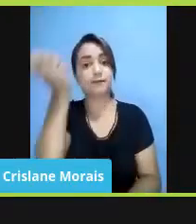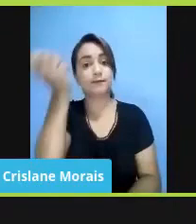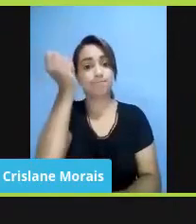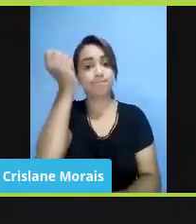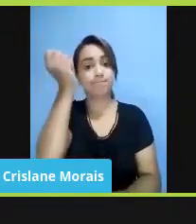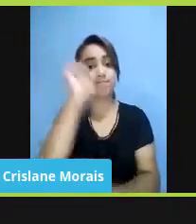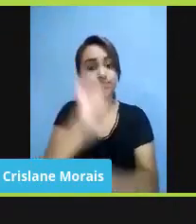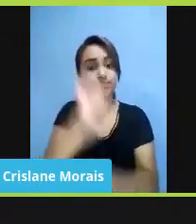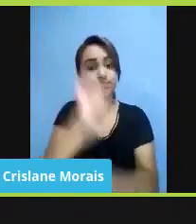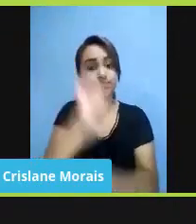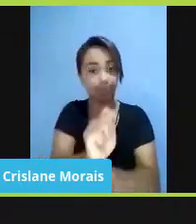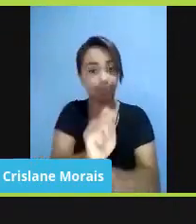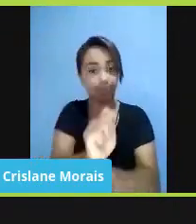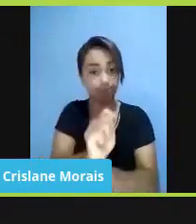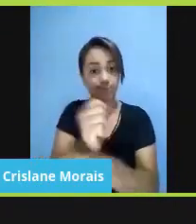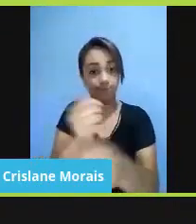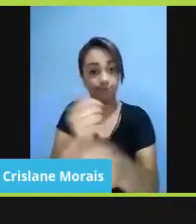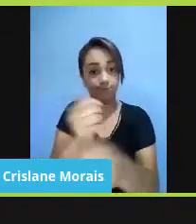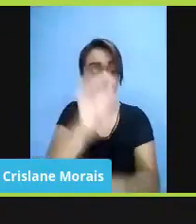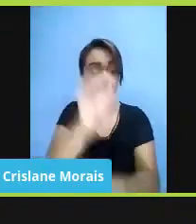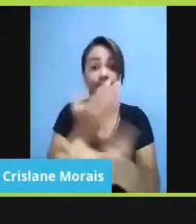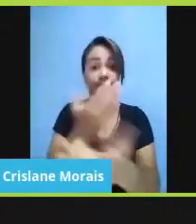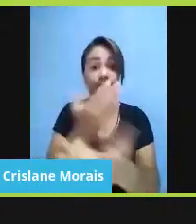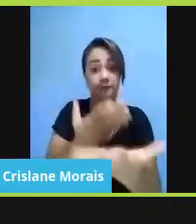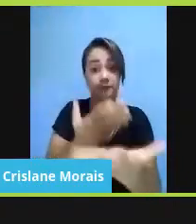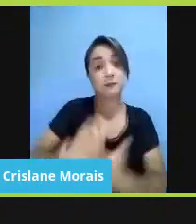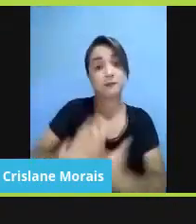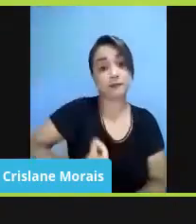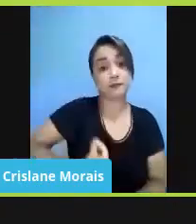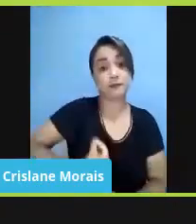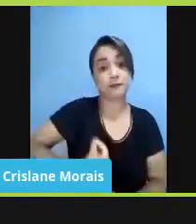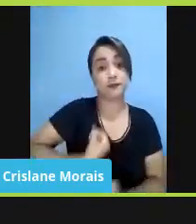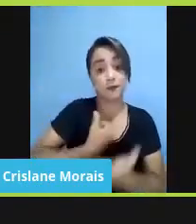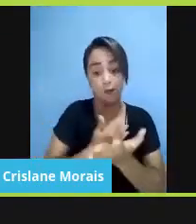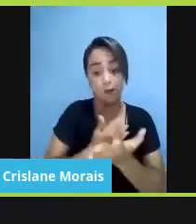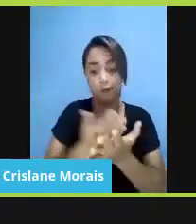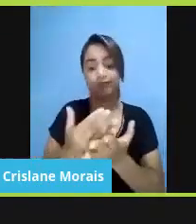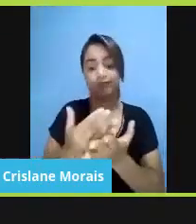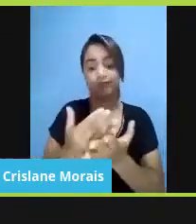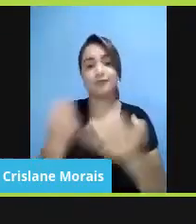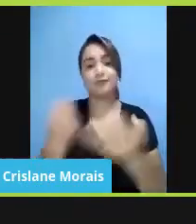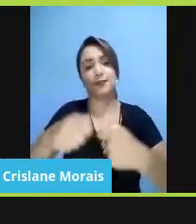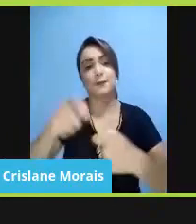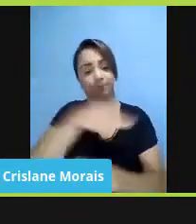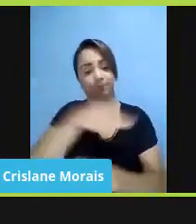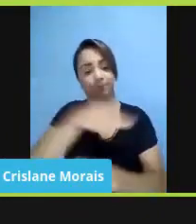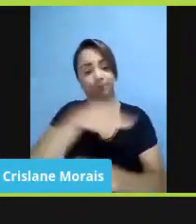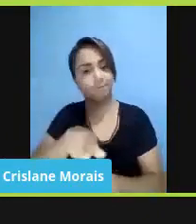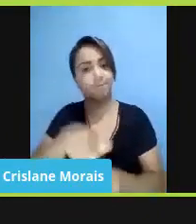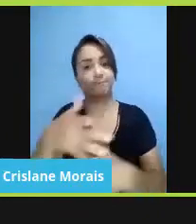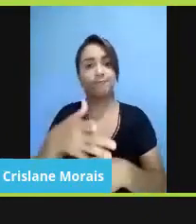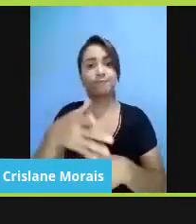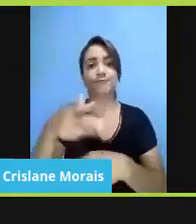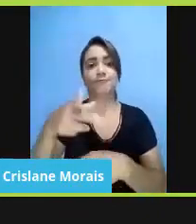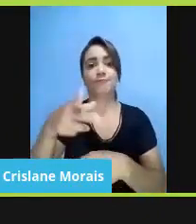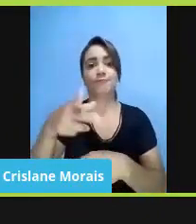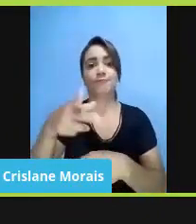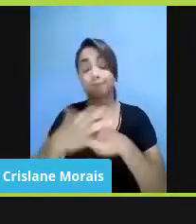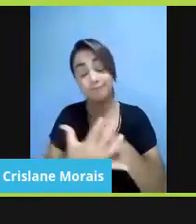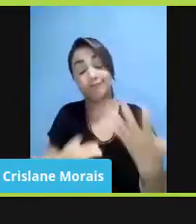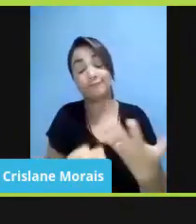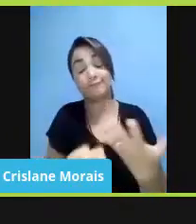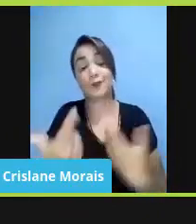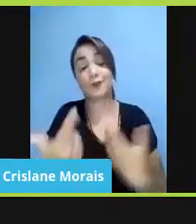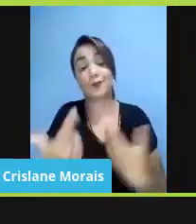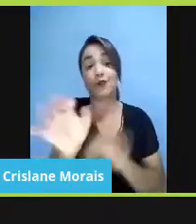presenciais foi uma das primeiras medidas na pandemia e, portanto, com essa improvisação, sem preparação de